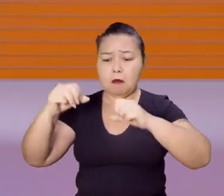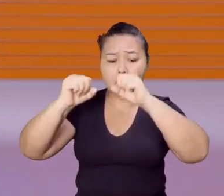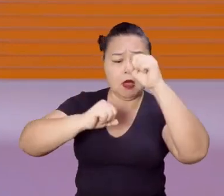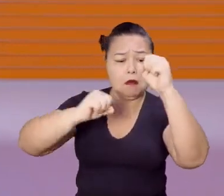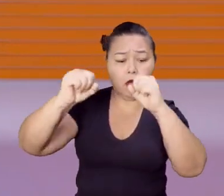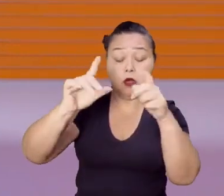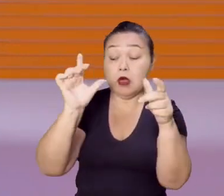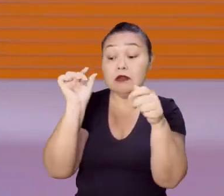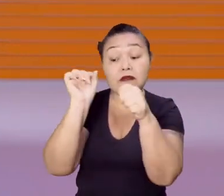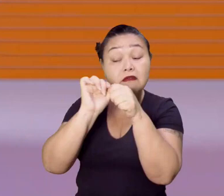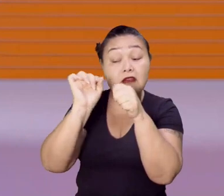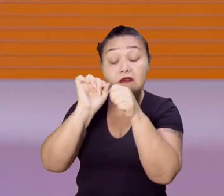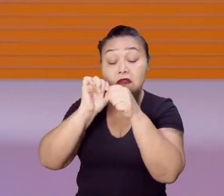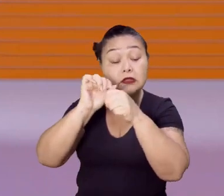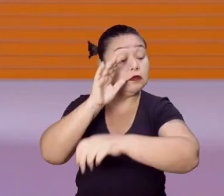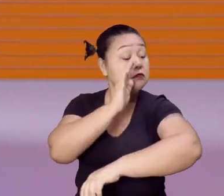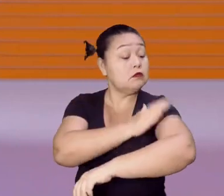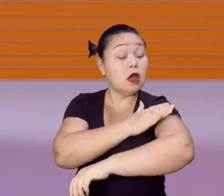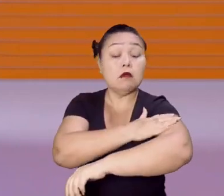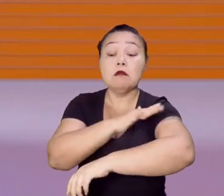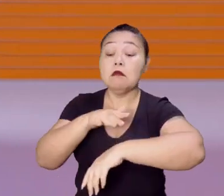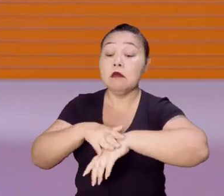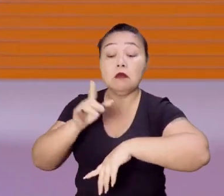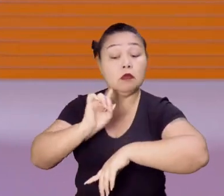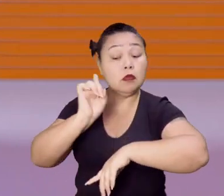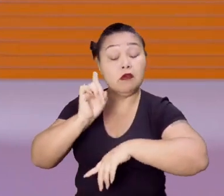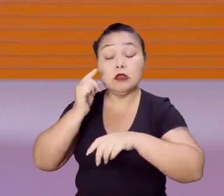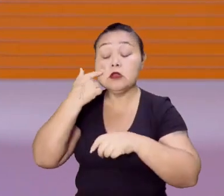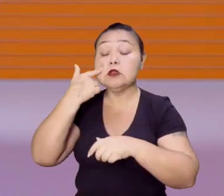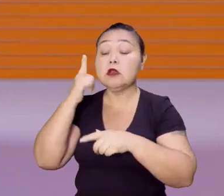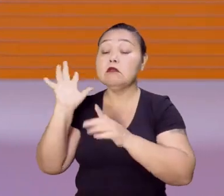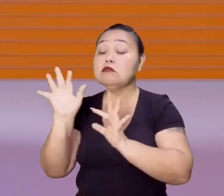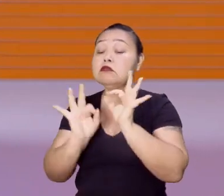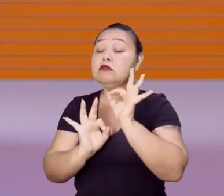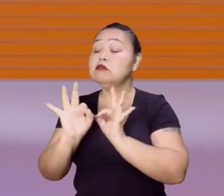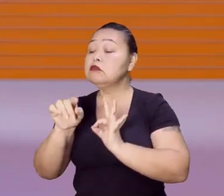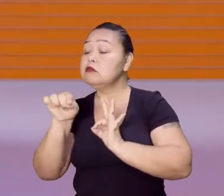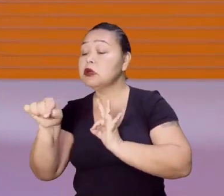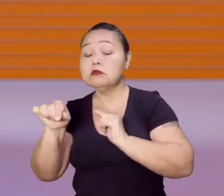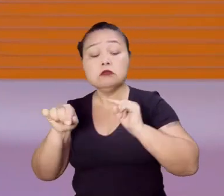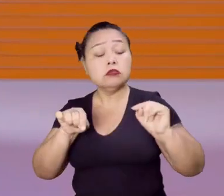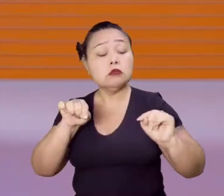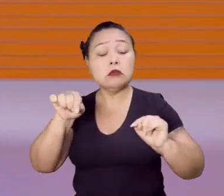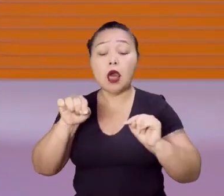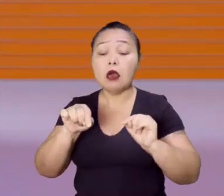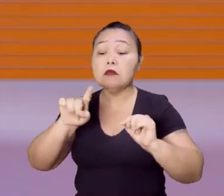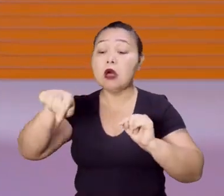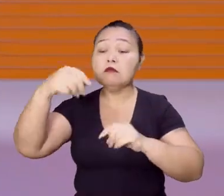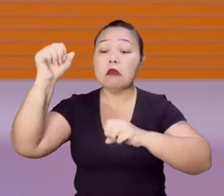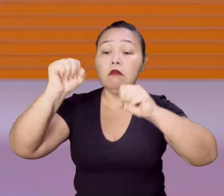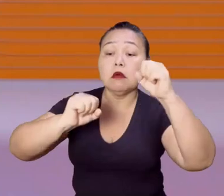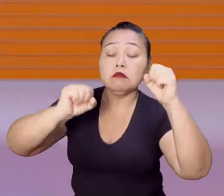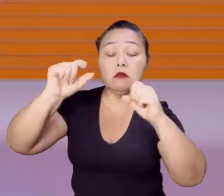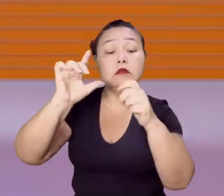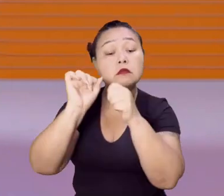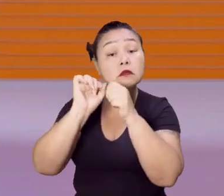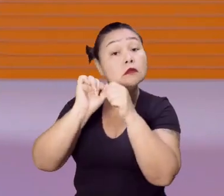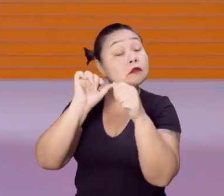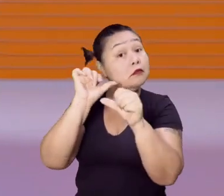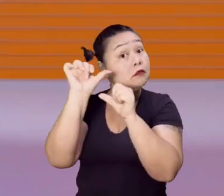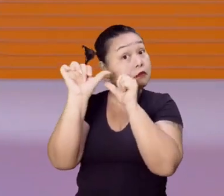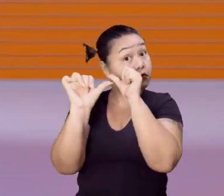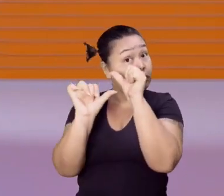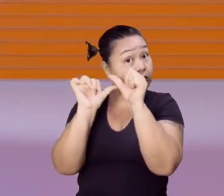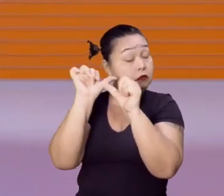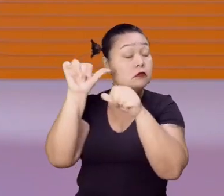fazer o trabalho manual, ela vai só gerenciar. Então, você entende como as coisas estão mudando de perspectiva,